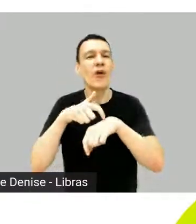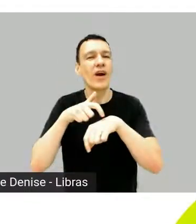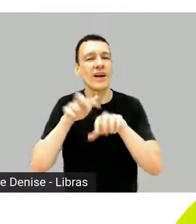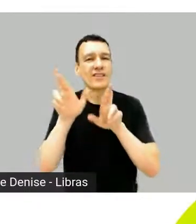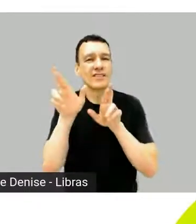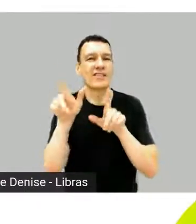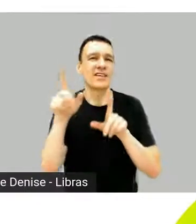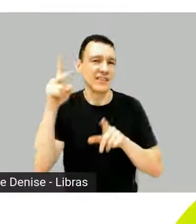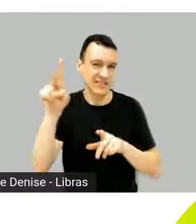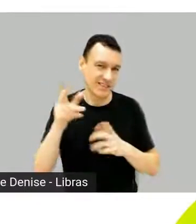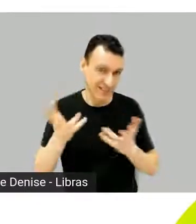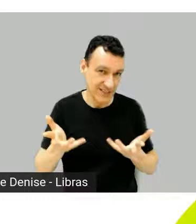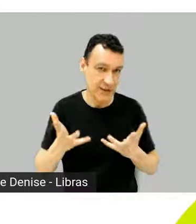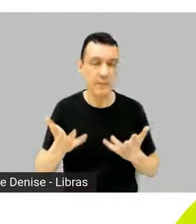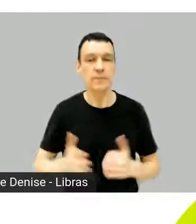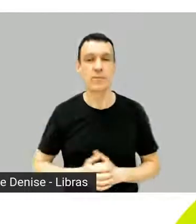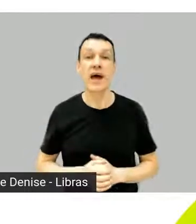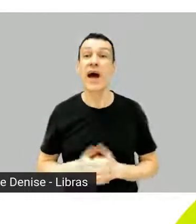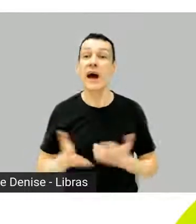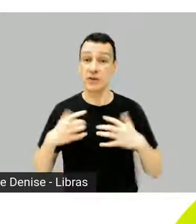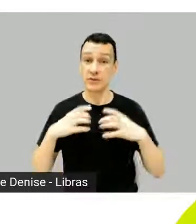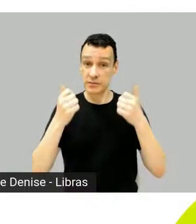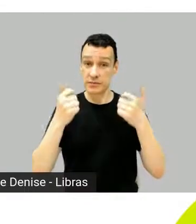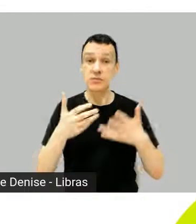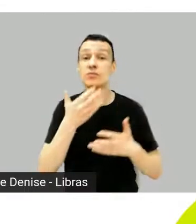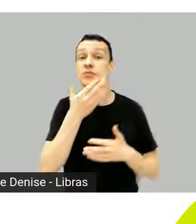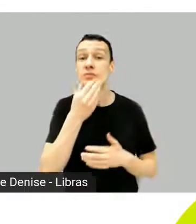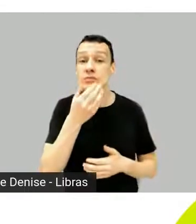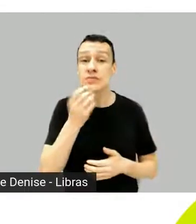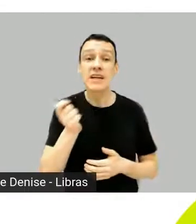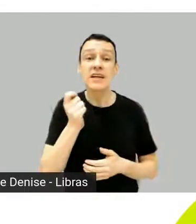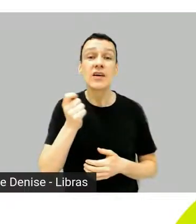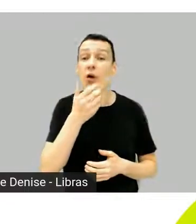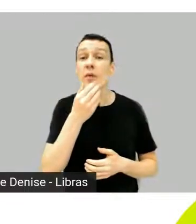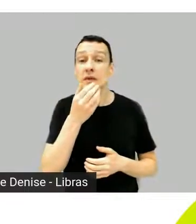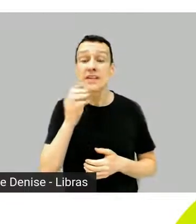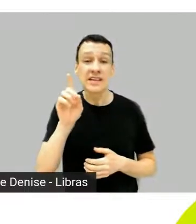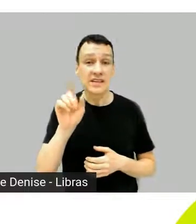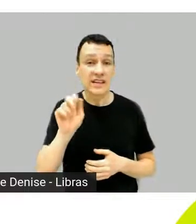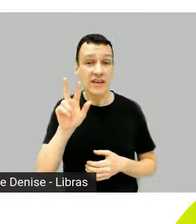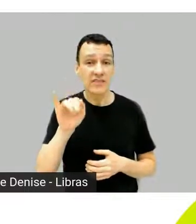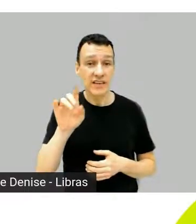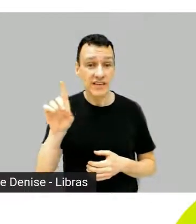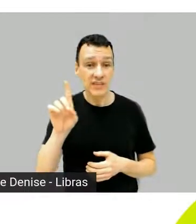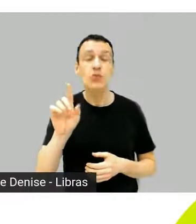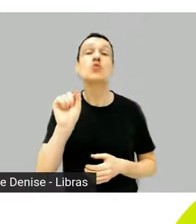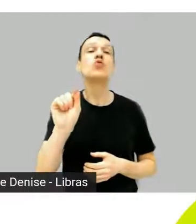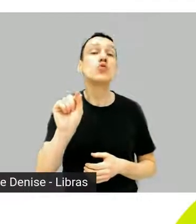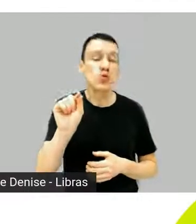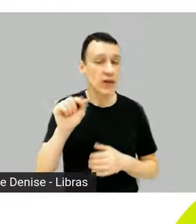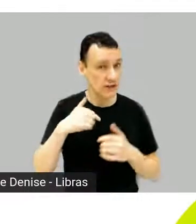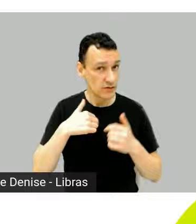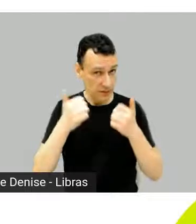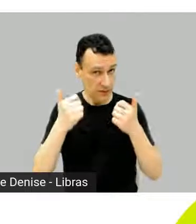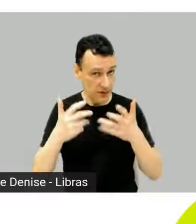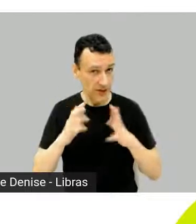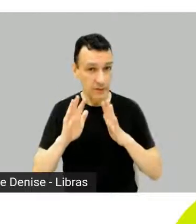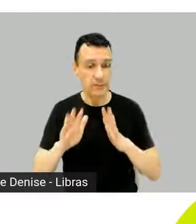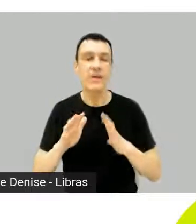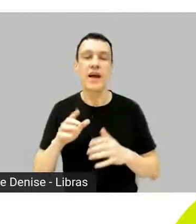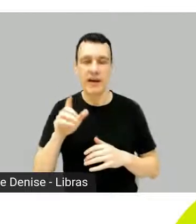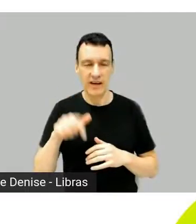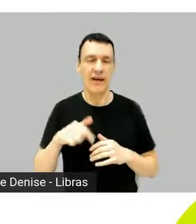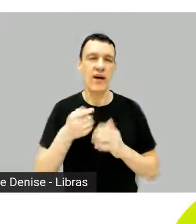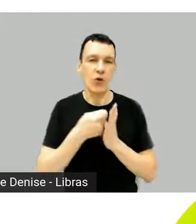Bom, eu vou falar sobre o Davi agora, é muita coisa, peraí, que eu tenho uma colinha aqui. O Davi é roteirista e showrunner,